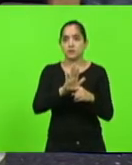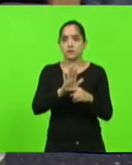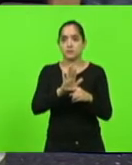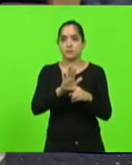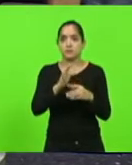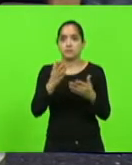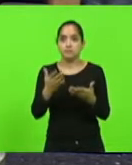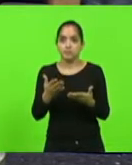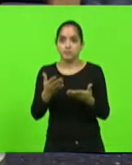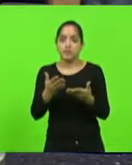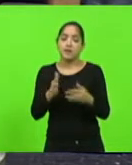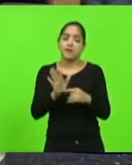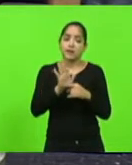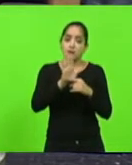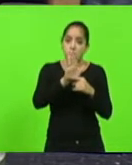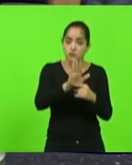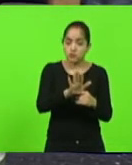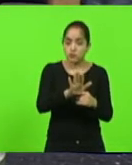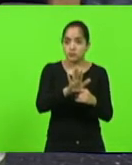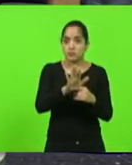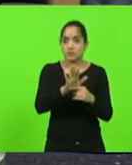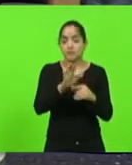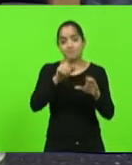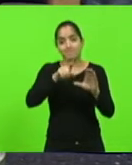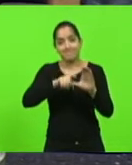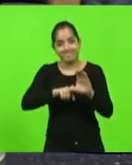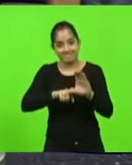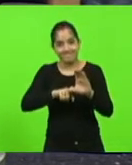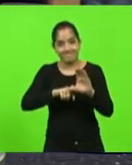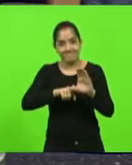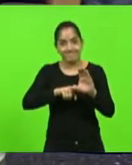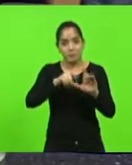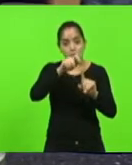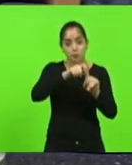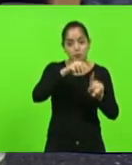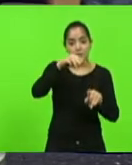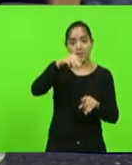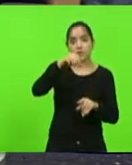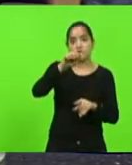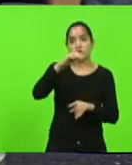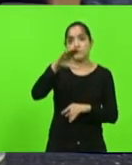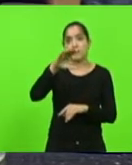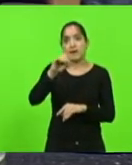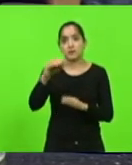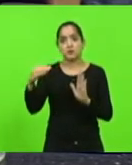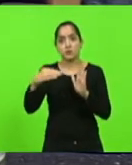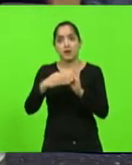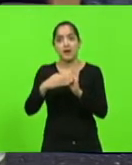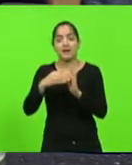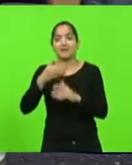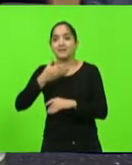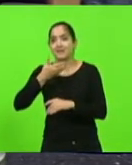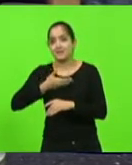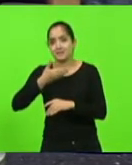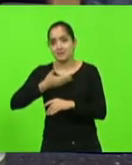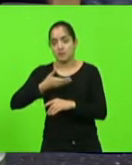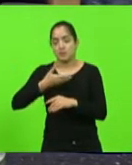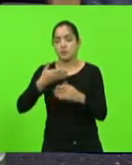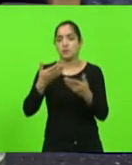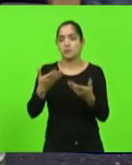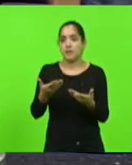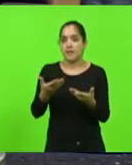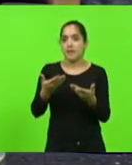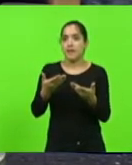ele contribui, né? Para quem está devendo, de março a dezembro. E esse projeto, ora em tela,